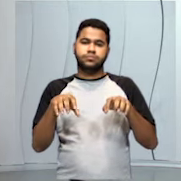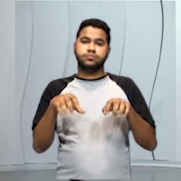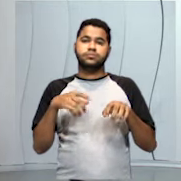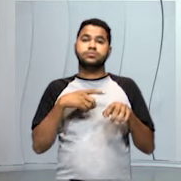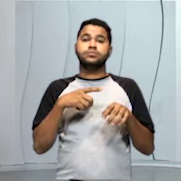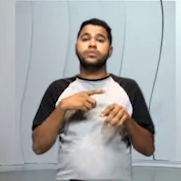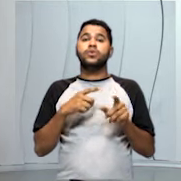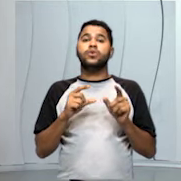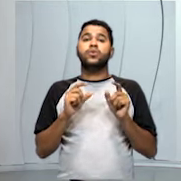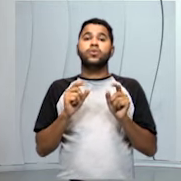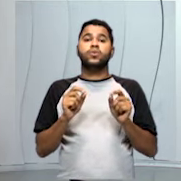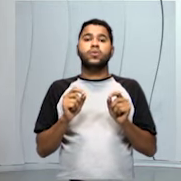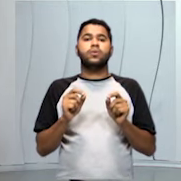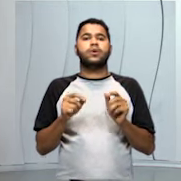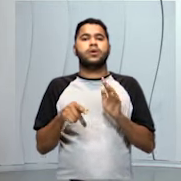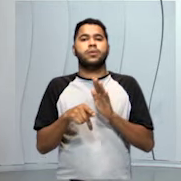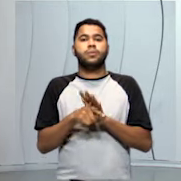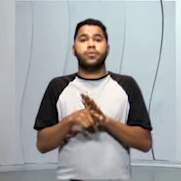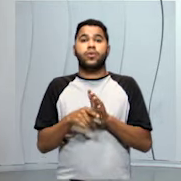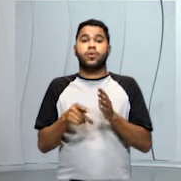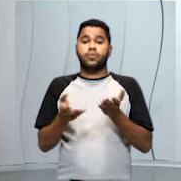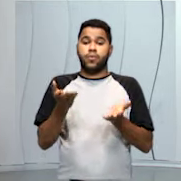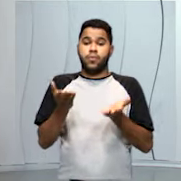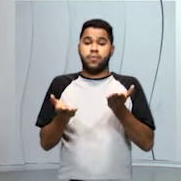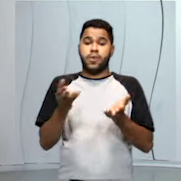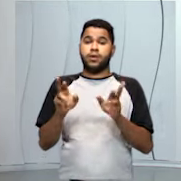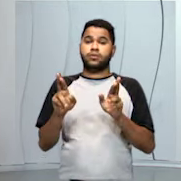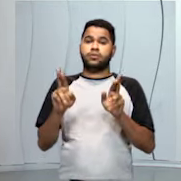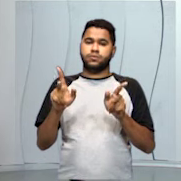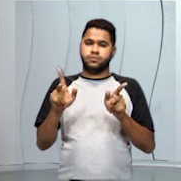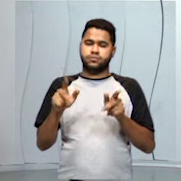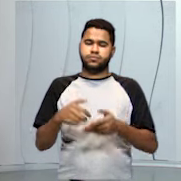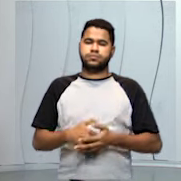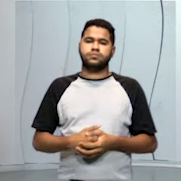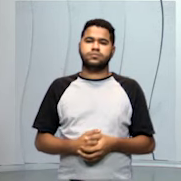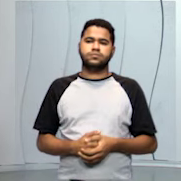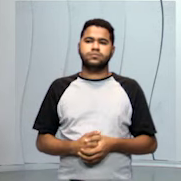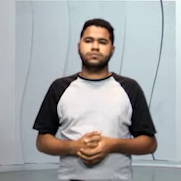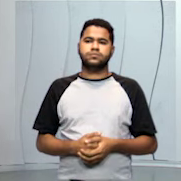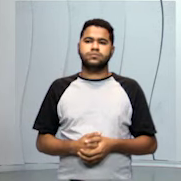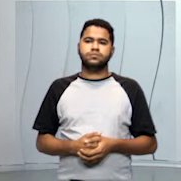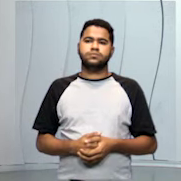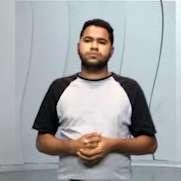tenham peso diferente, elementos que tenham pesos diferentes.